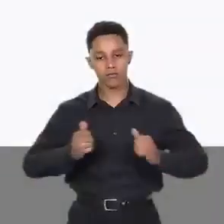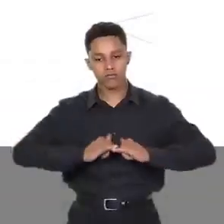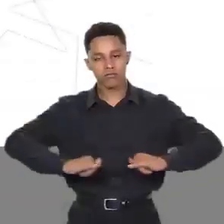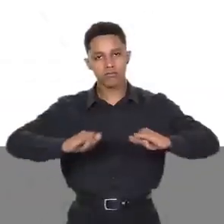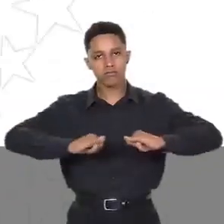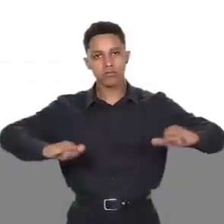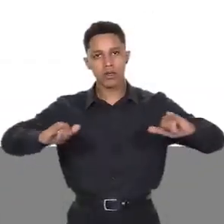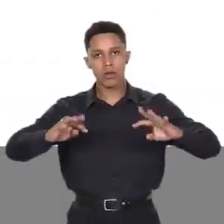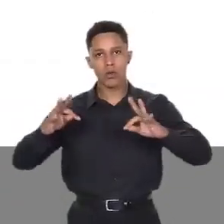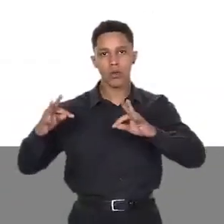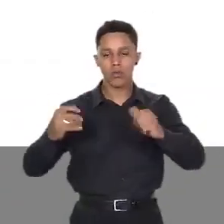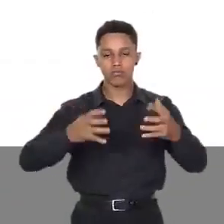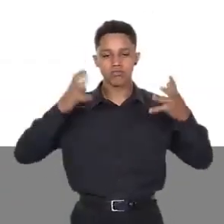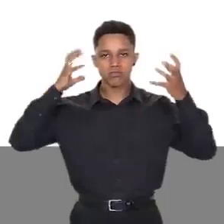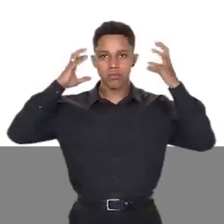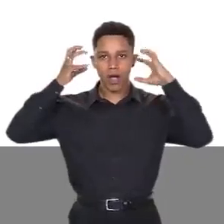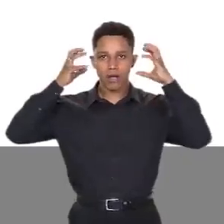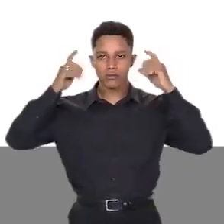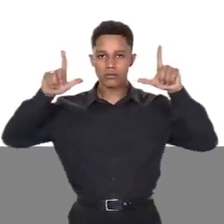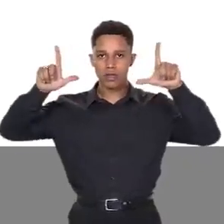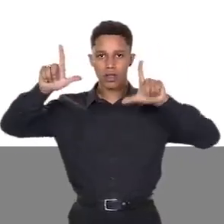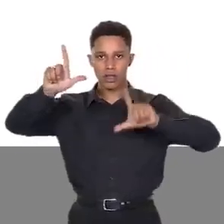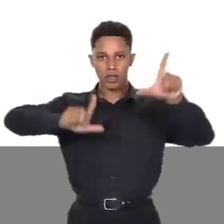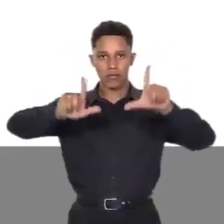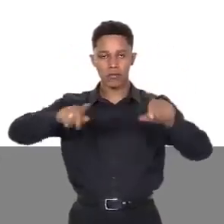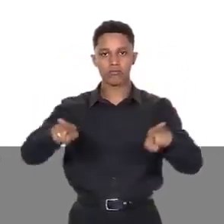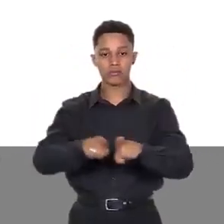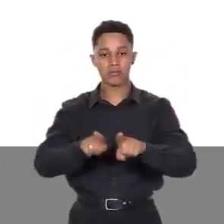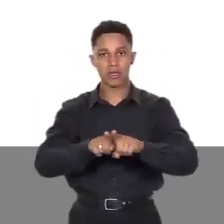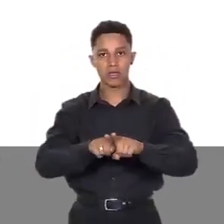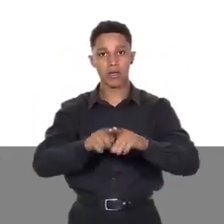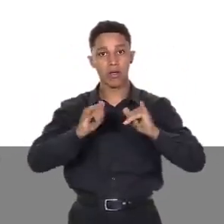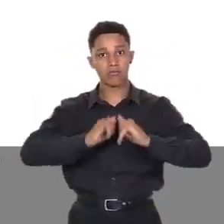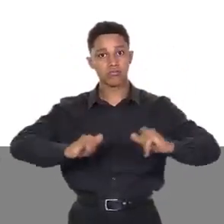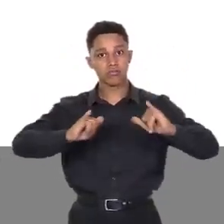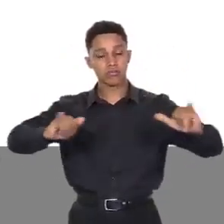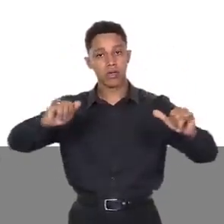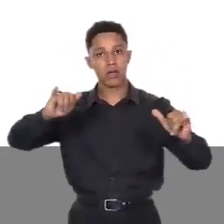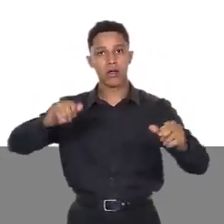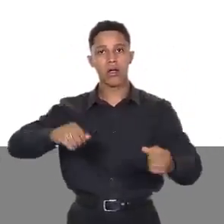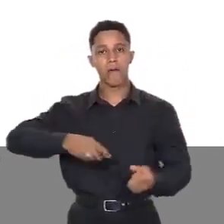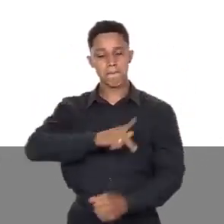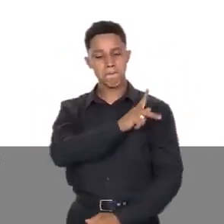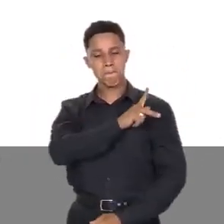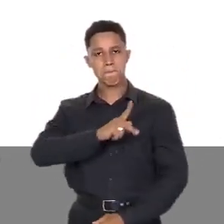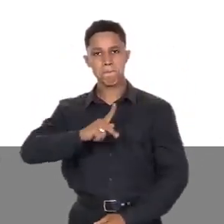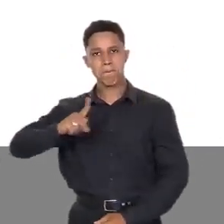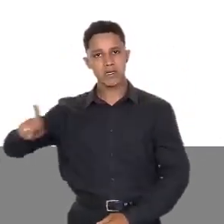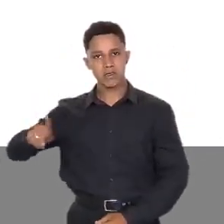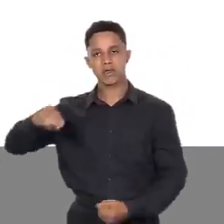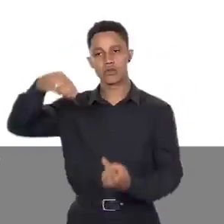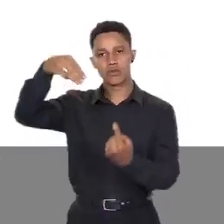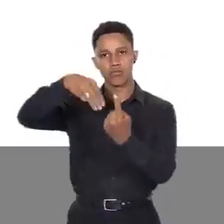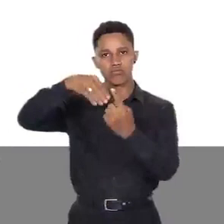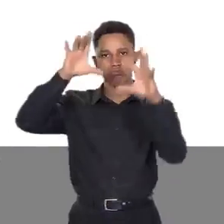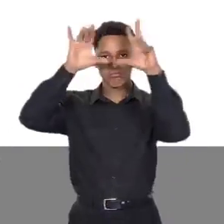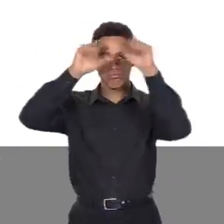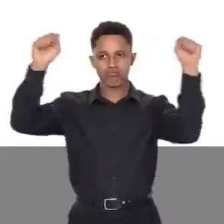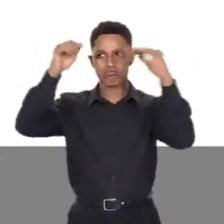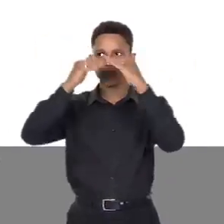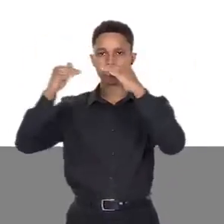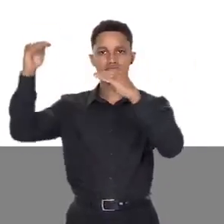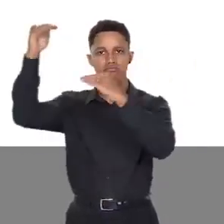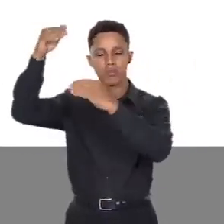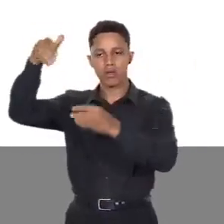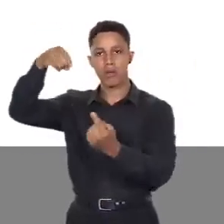Acompanhe agora em rede nacional de rádio e televisão o pronunciamento do excelentíssimo senhor presidente do Tribunal Superior